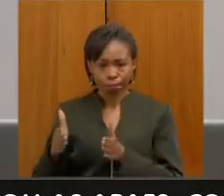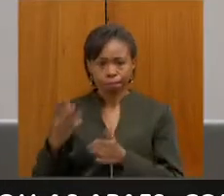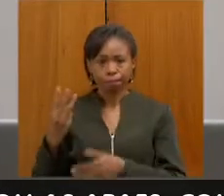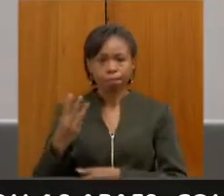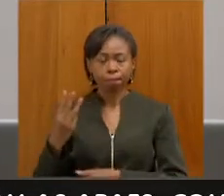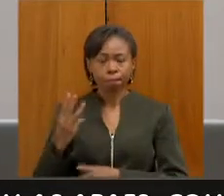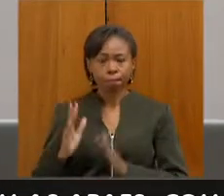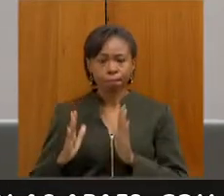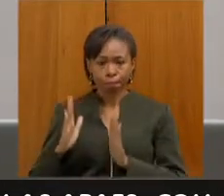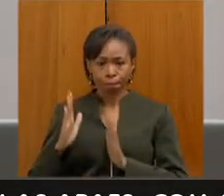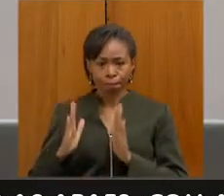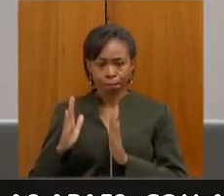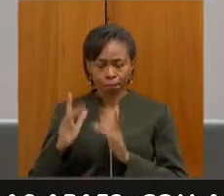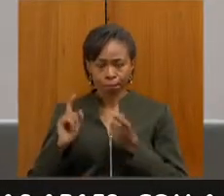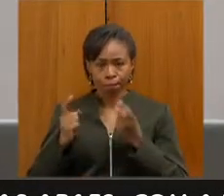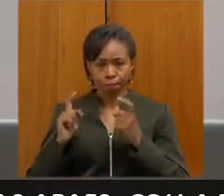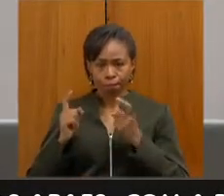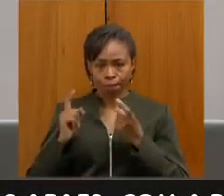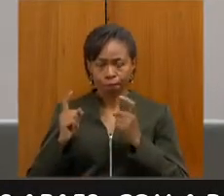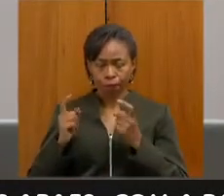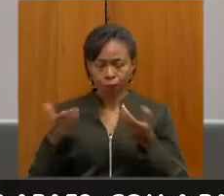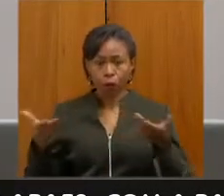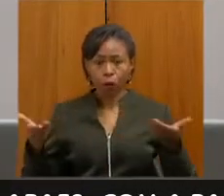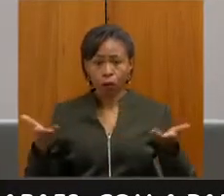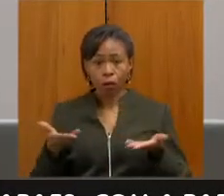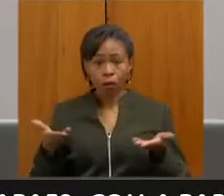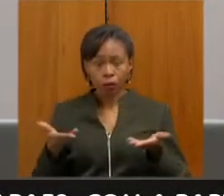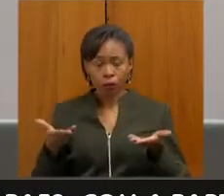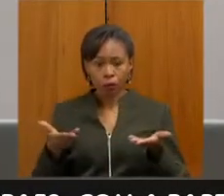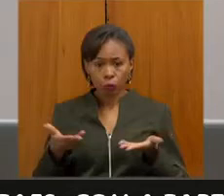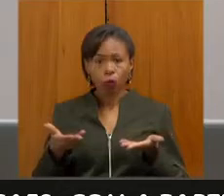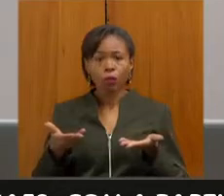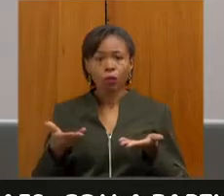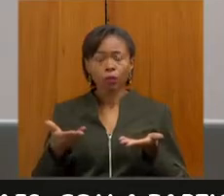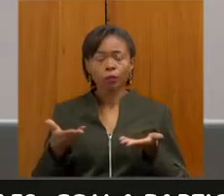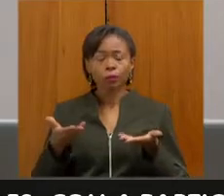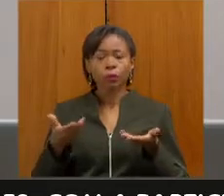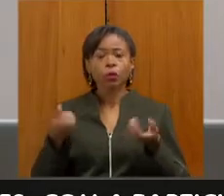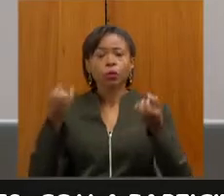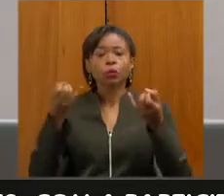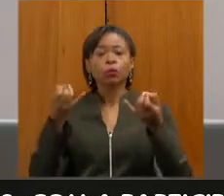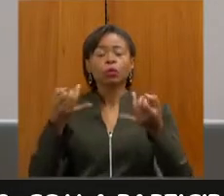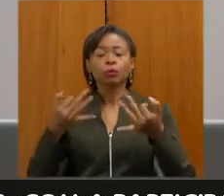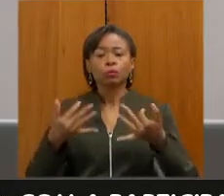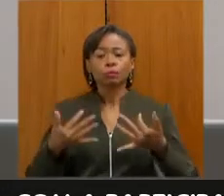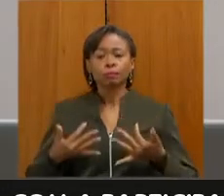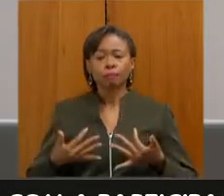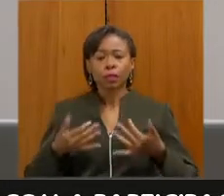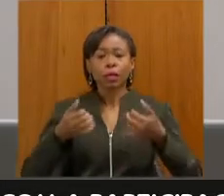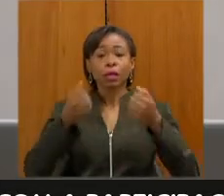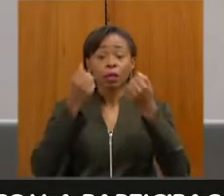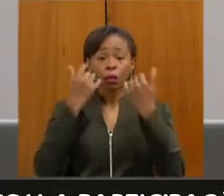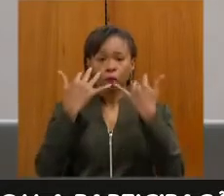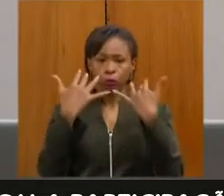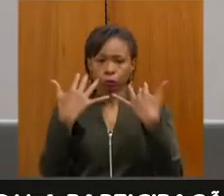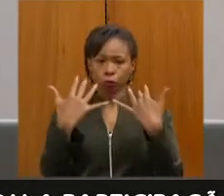primeira fase. Passa-se a terceira parte da reunião, que compreende a audiência pública,